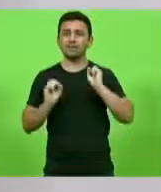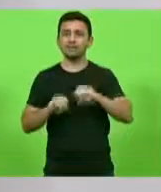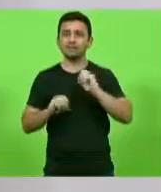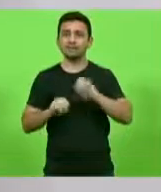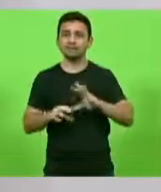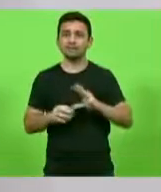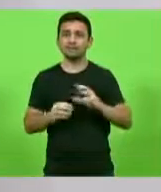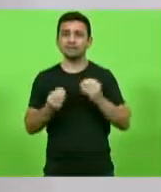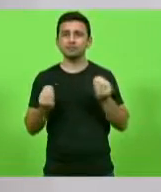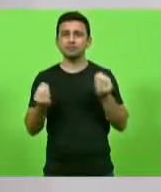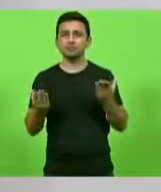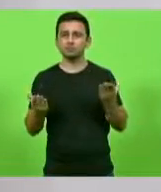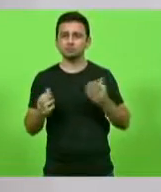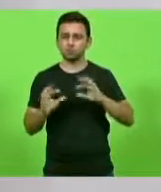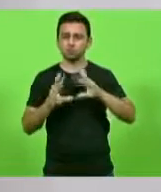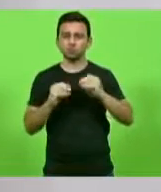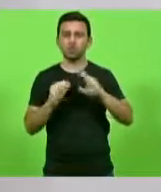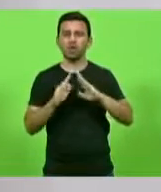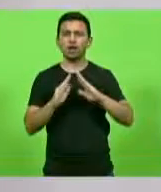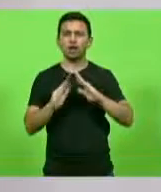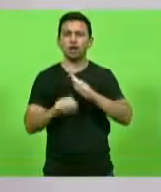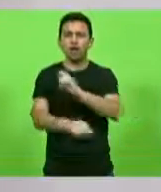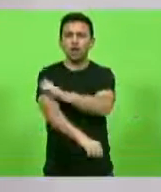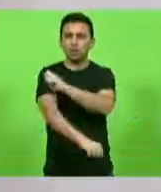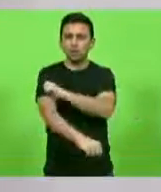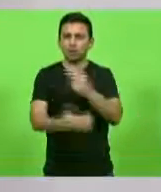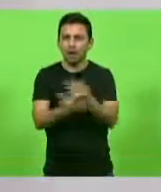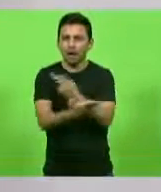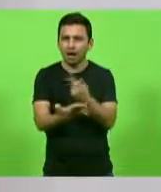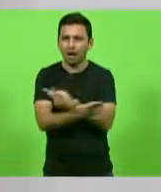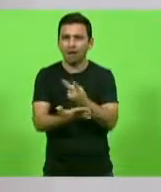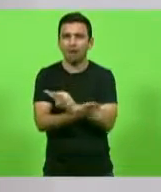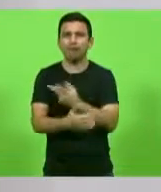para os nossos alunos coisas erradas.